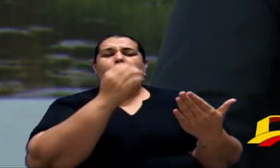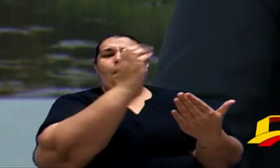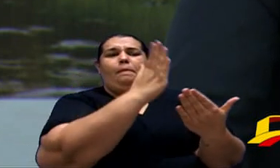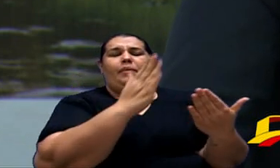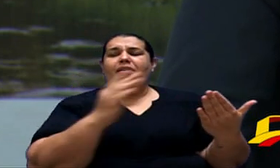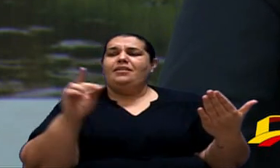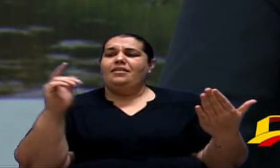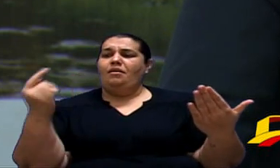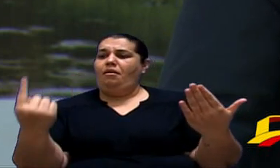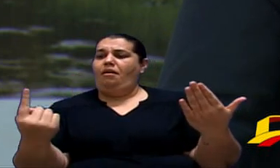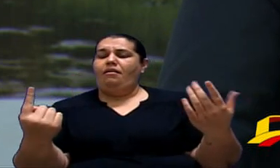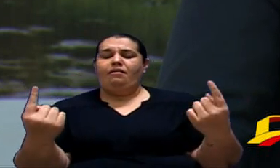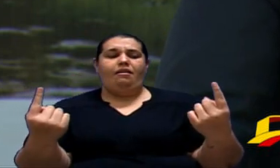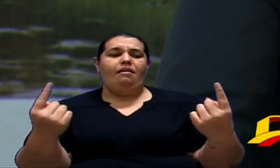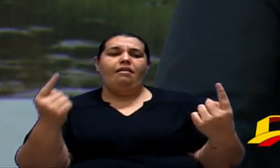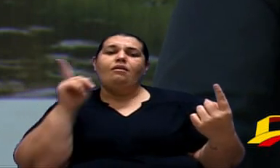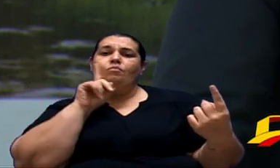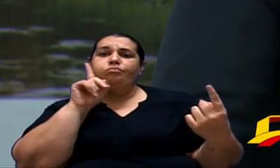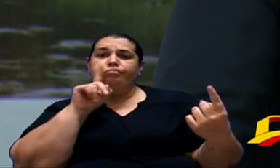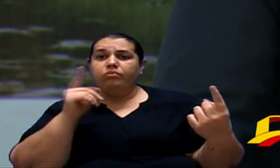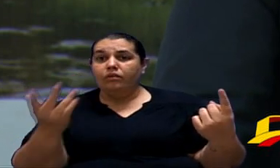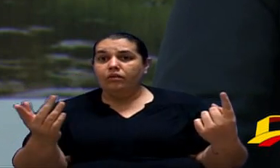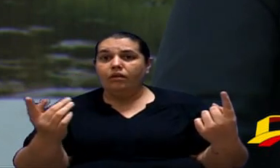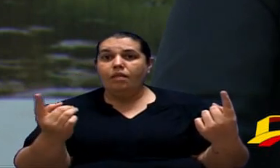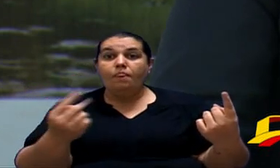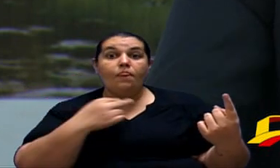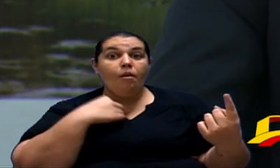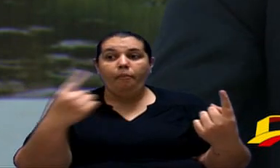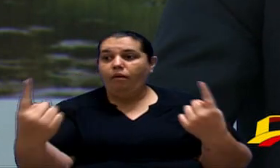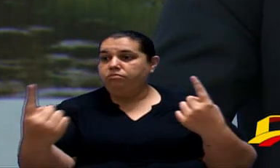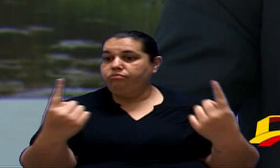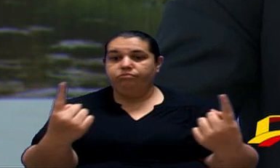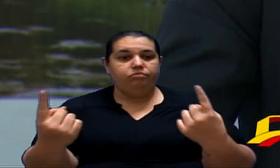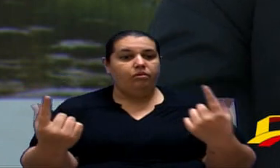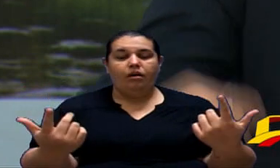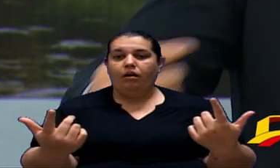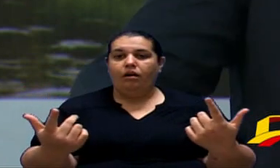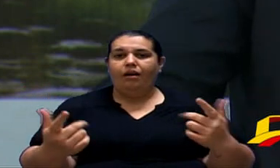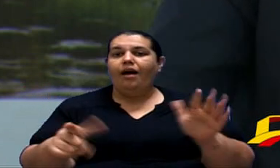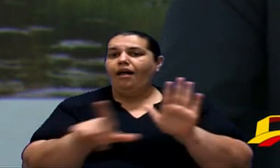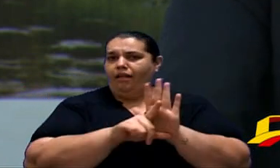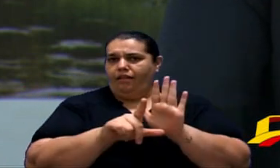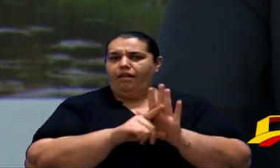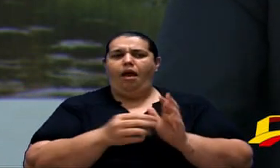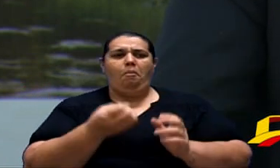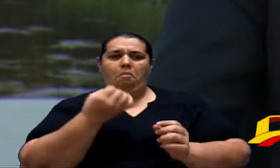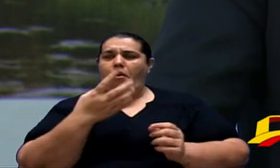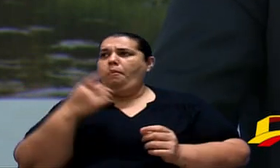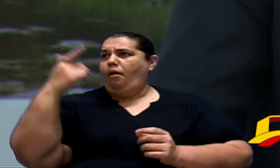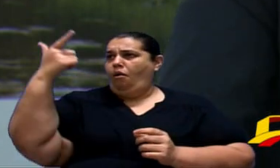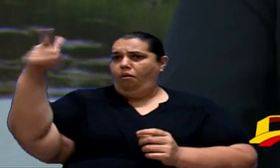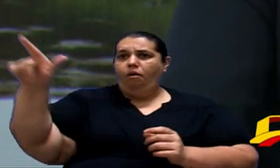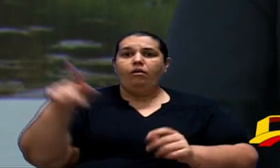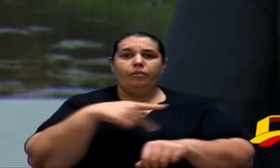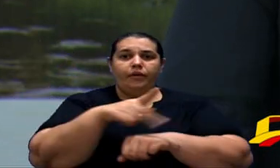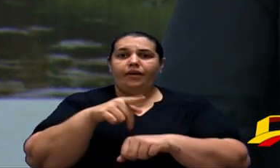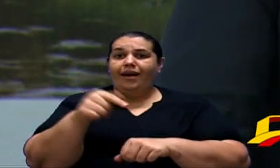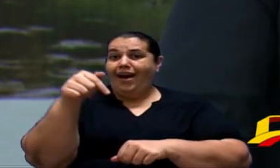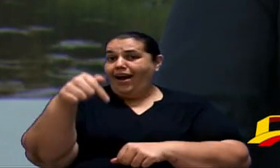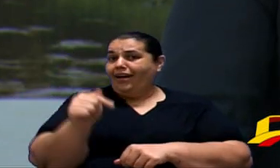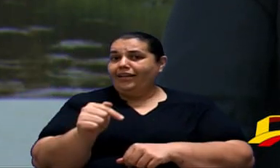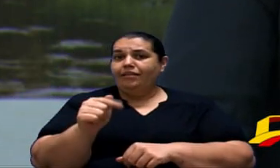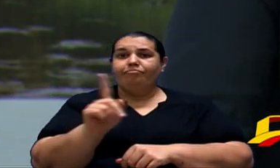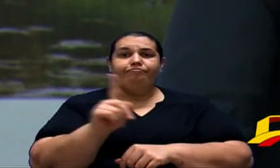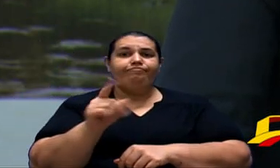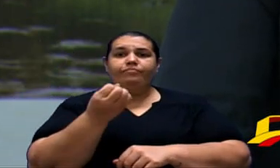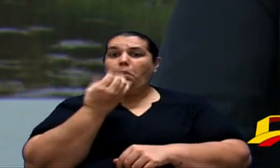da Europa por isso que essa lei ela pode fazer até sentido em outros países mas aqui no nosso país ela é